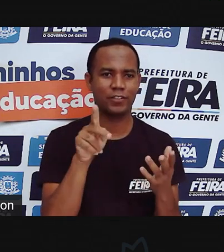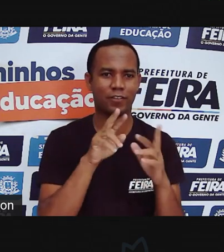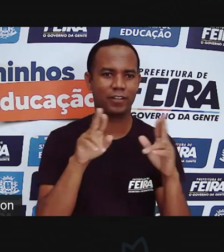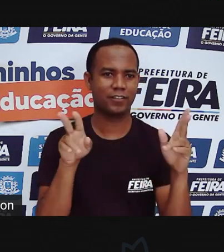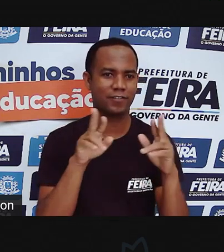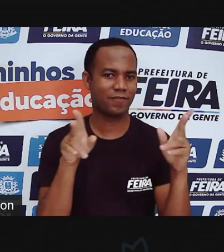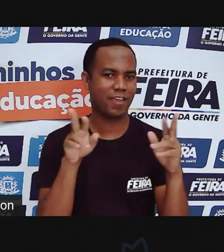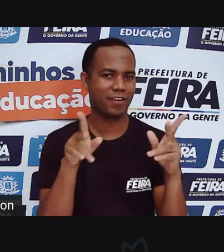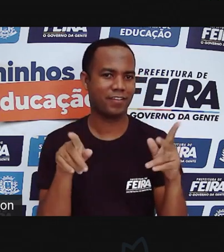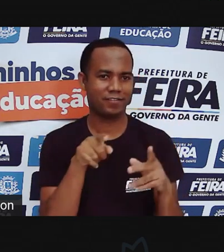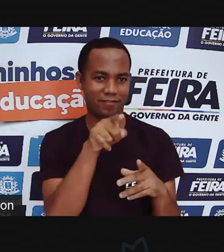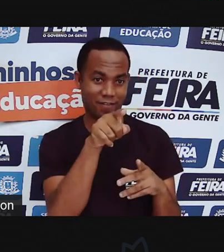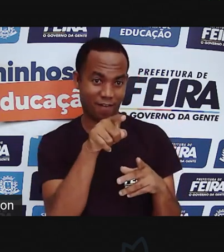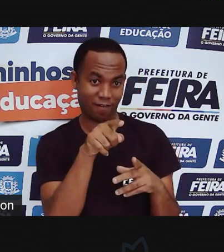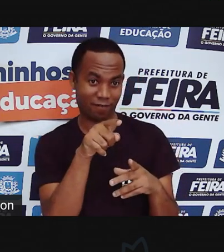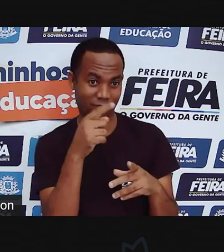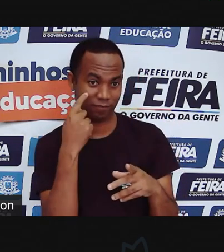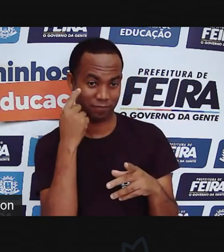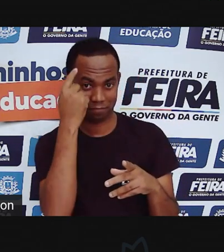diferença, Anderson?